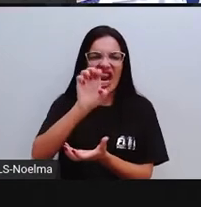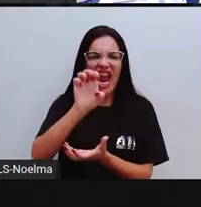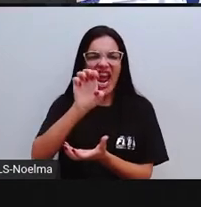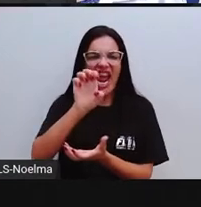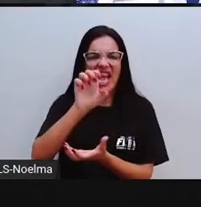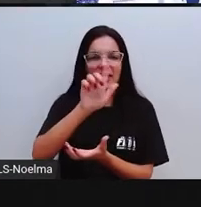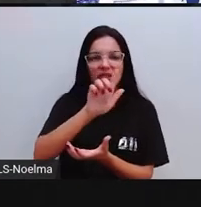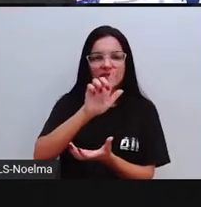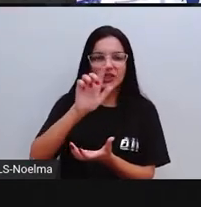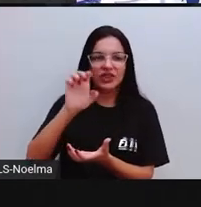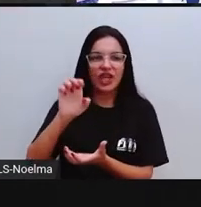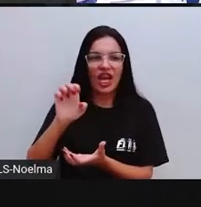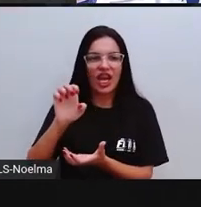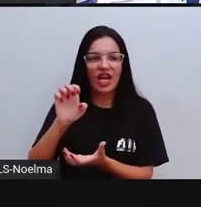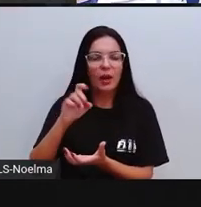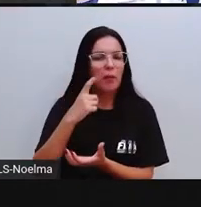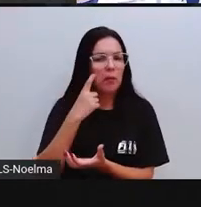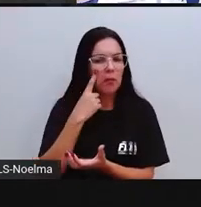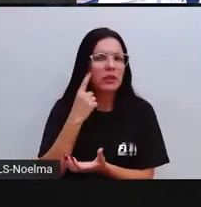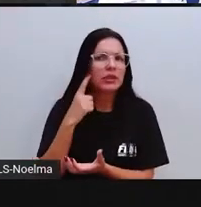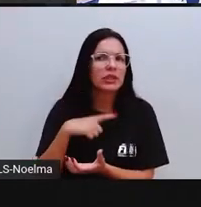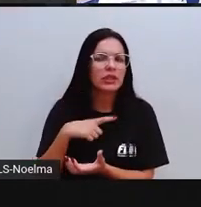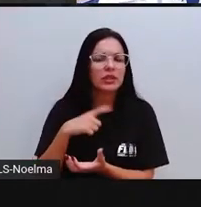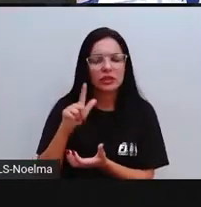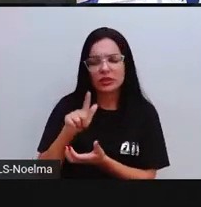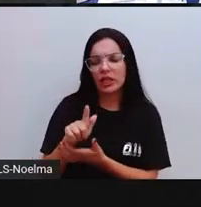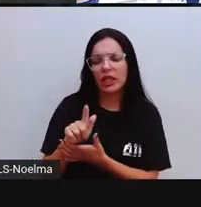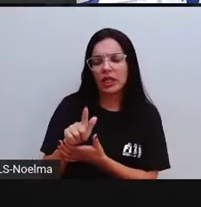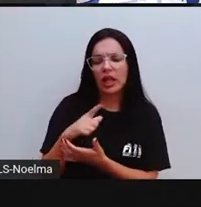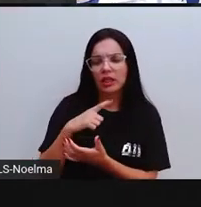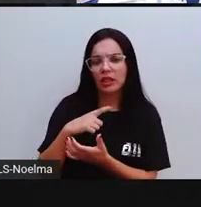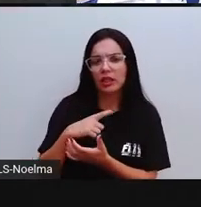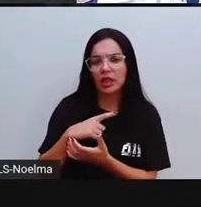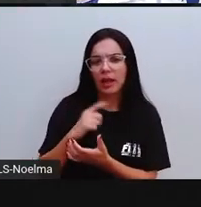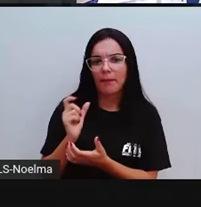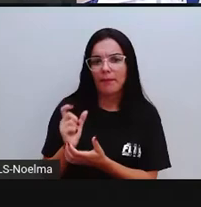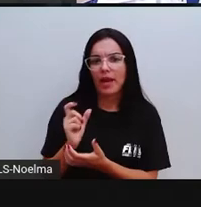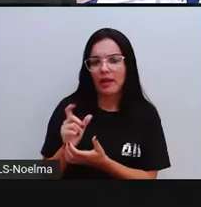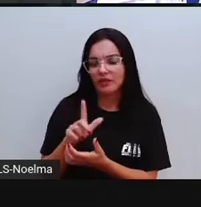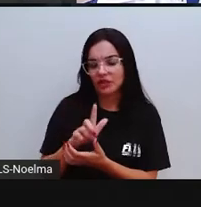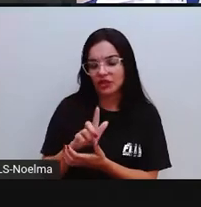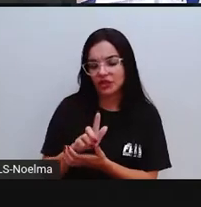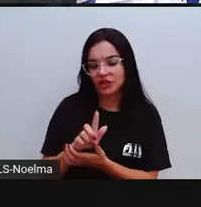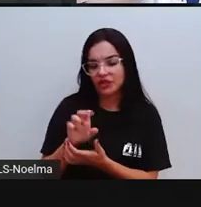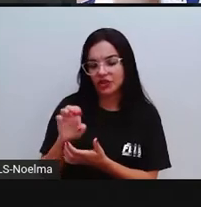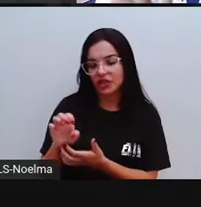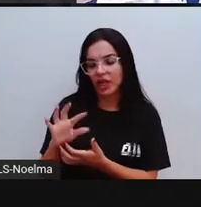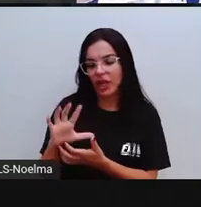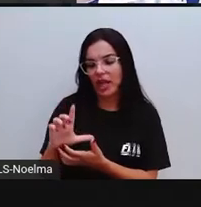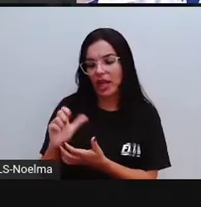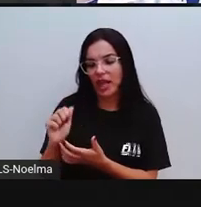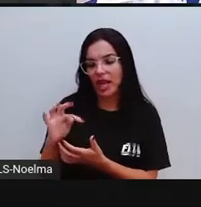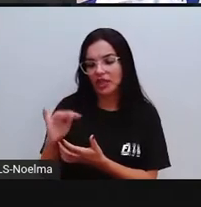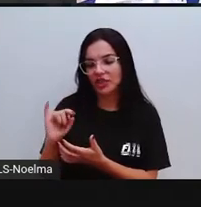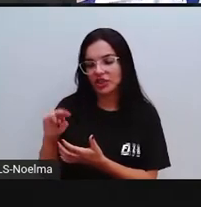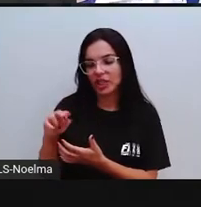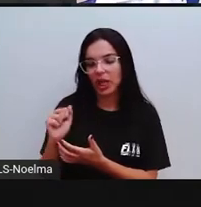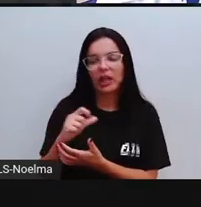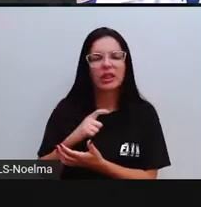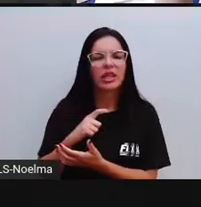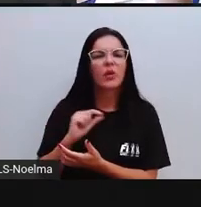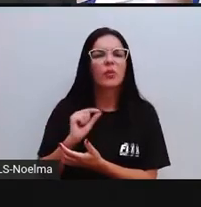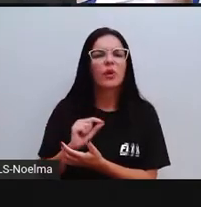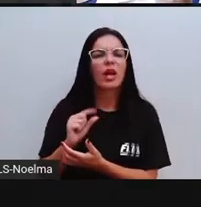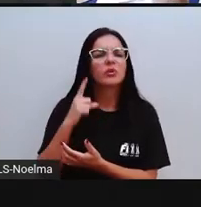Gelatina. Essa letra G, que está aqui, ó, na palavra da gelatina, na palavra gelatina, ela não tem som de G. Ela